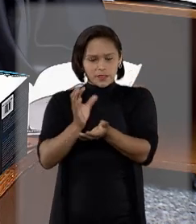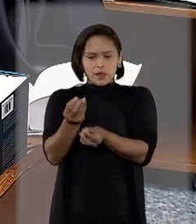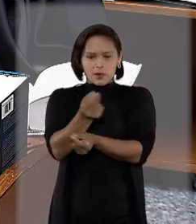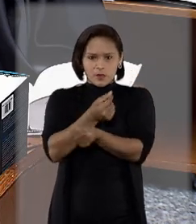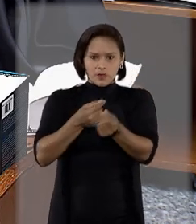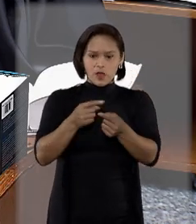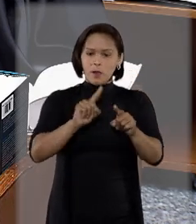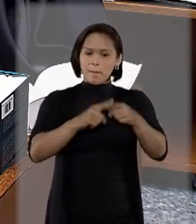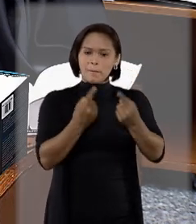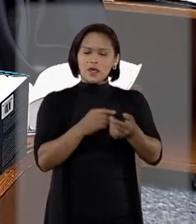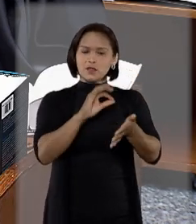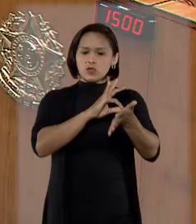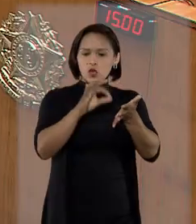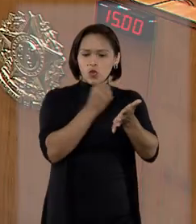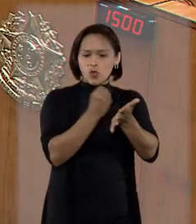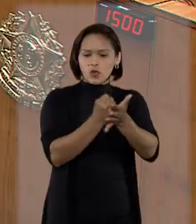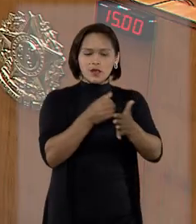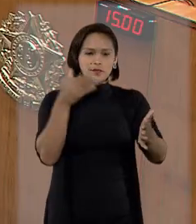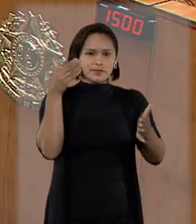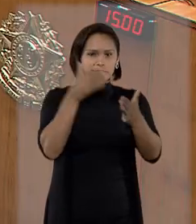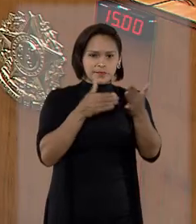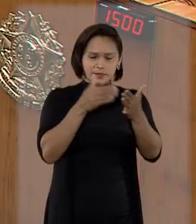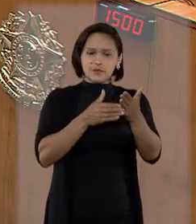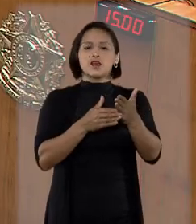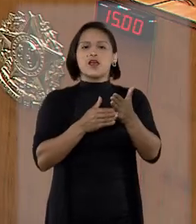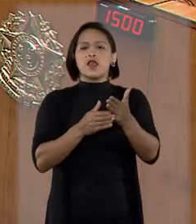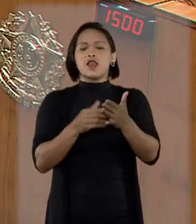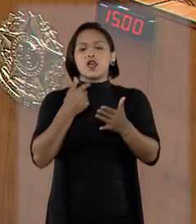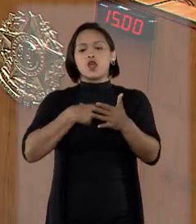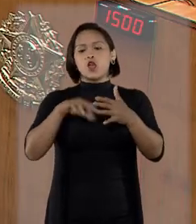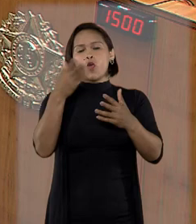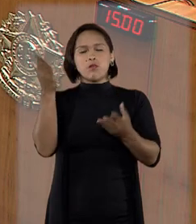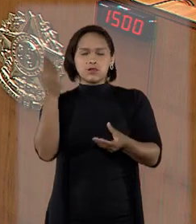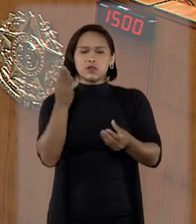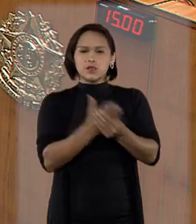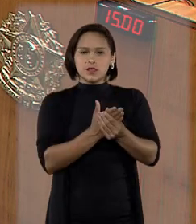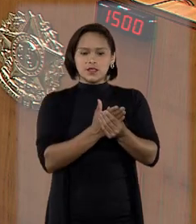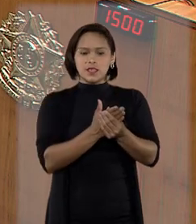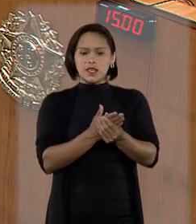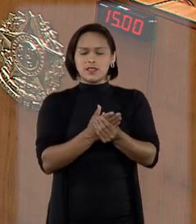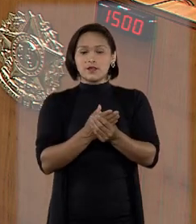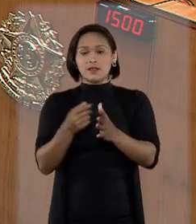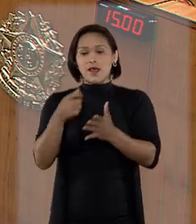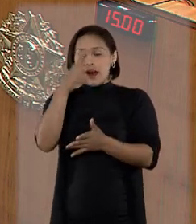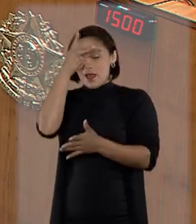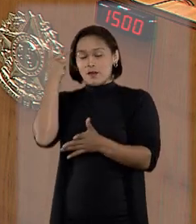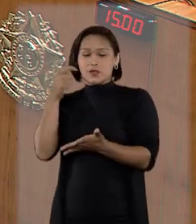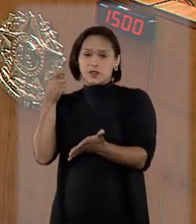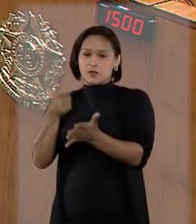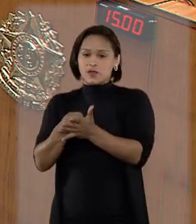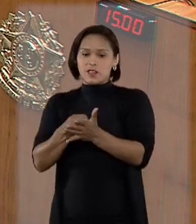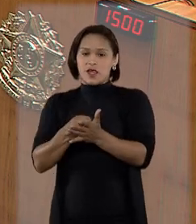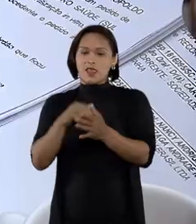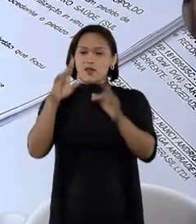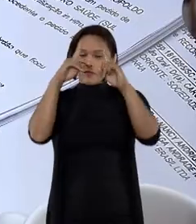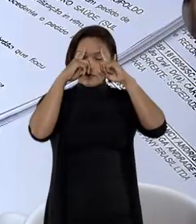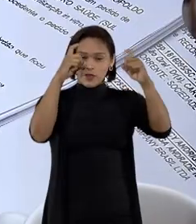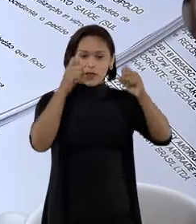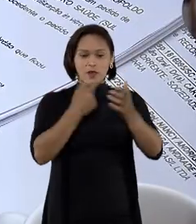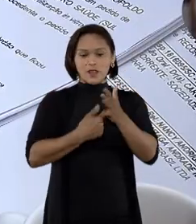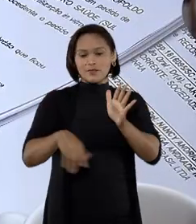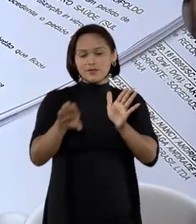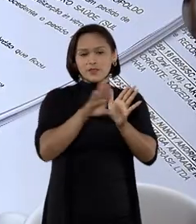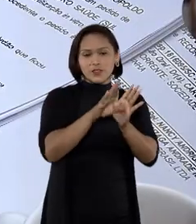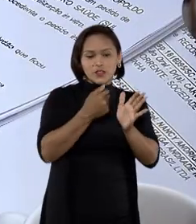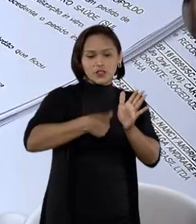de o negócio não ter sido efetivado. De acordo com o processo, a compradora não foi ao cartório num dia agendado para lavrar a escritura, o que